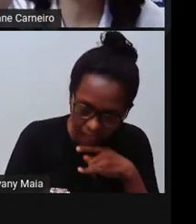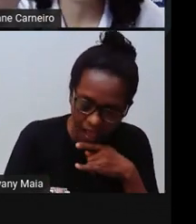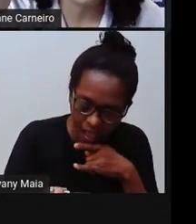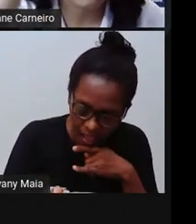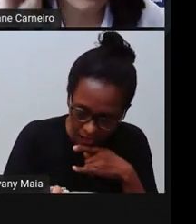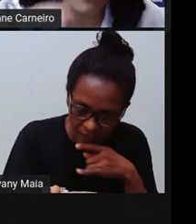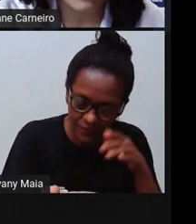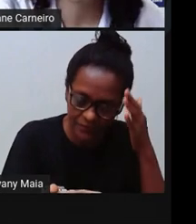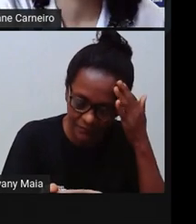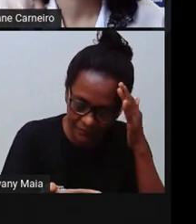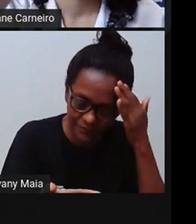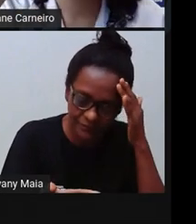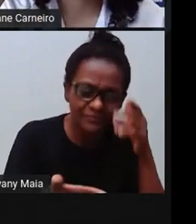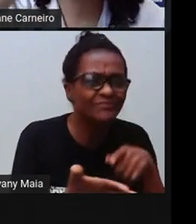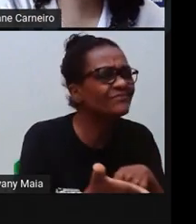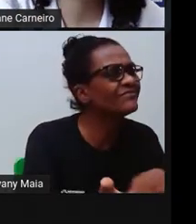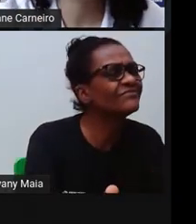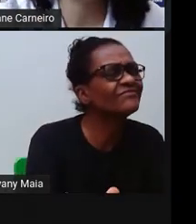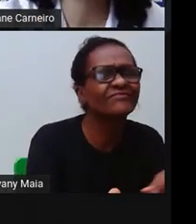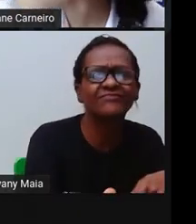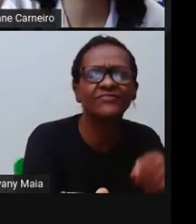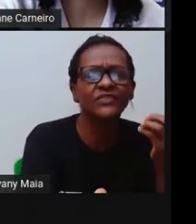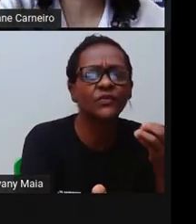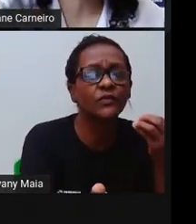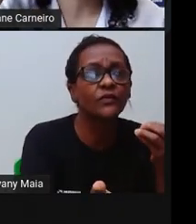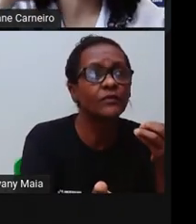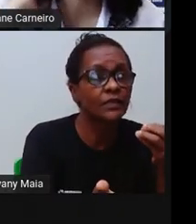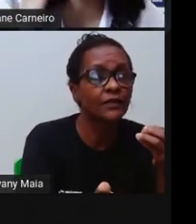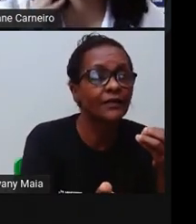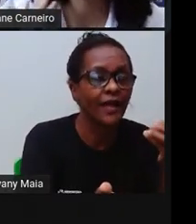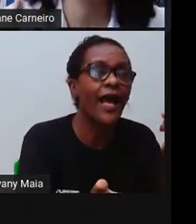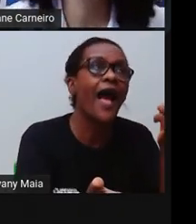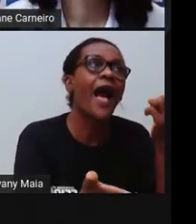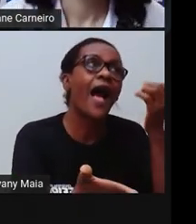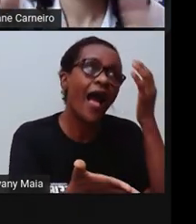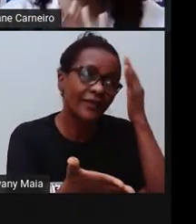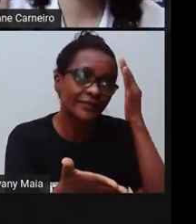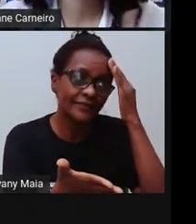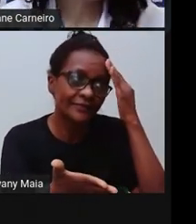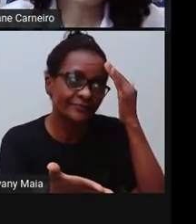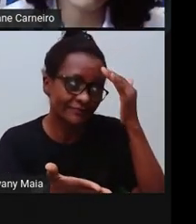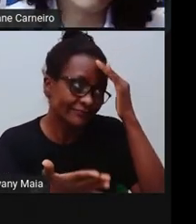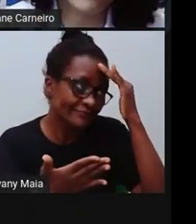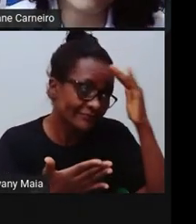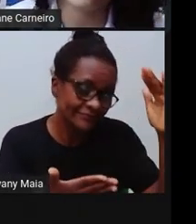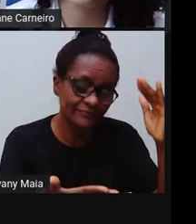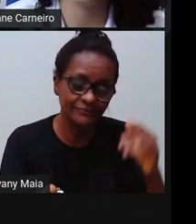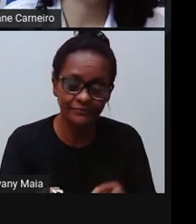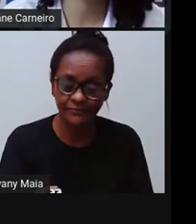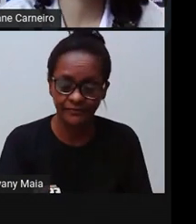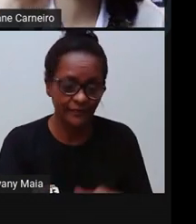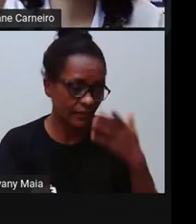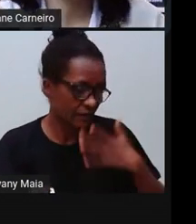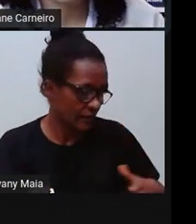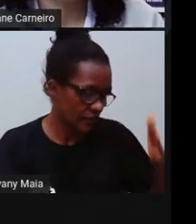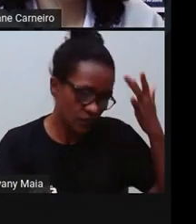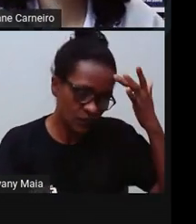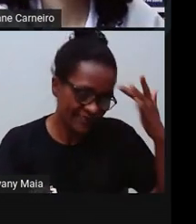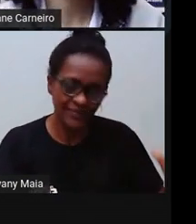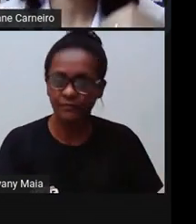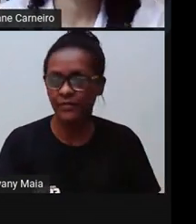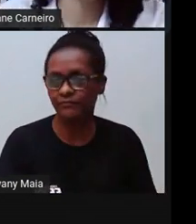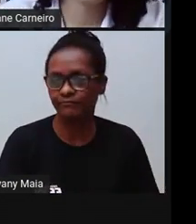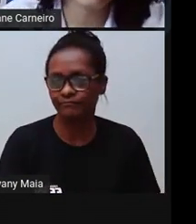farmacêutico, né? O rapaz da farmácia, a moça da farmácia tem que explicar para a gente. Então, a criança não pode tomar sozinha. Pode tomar